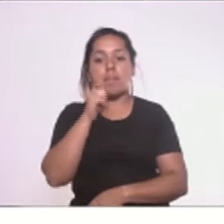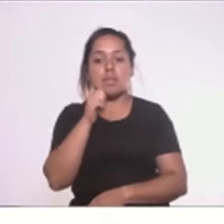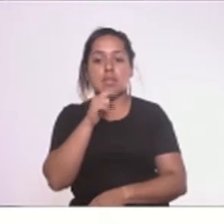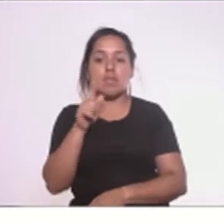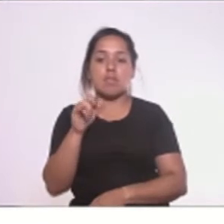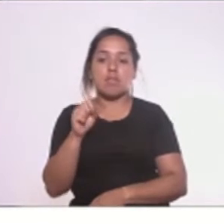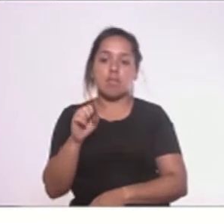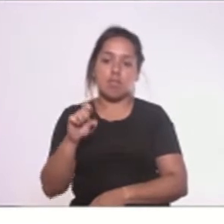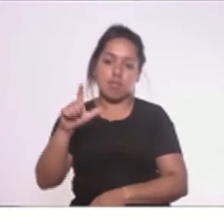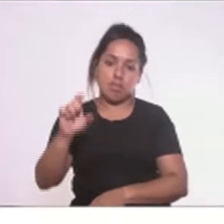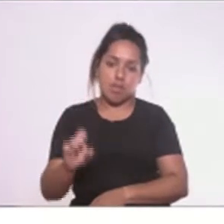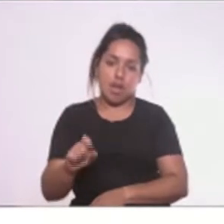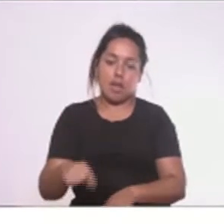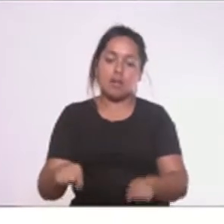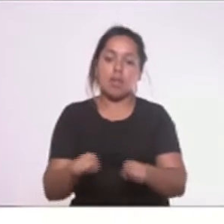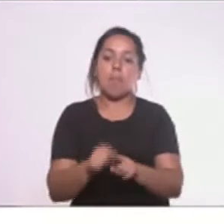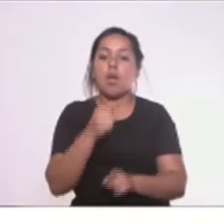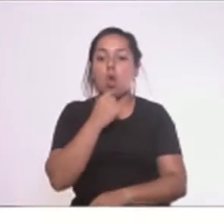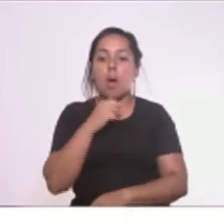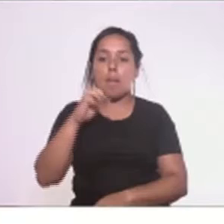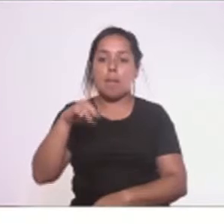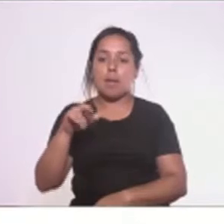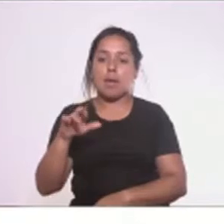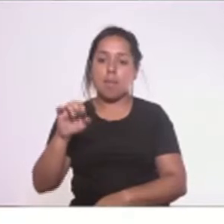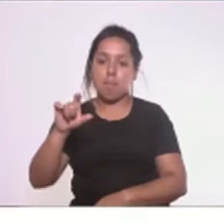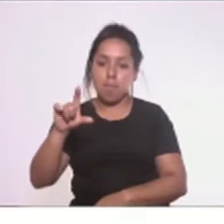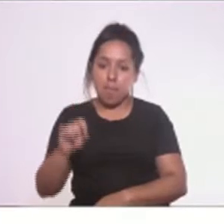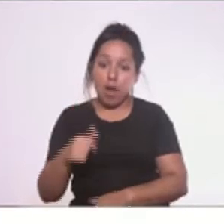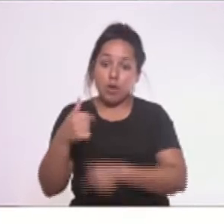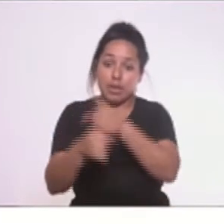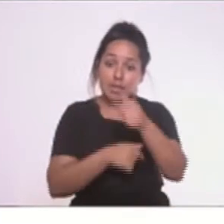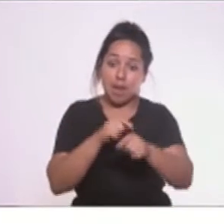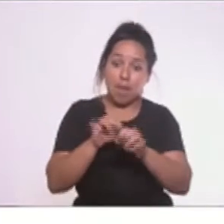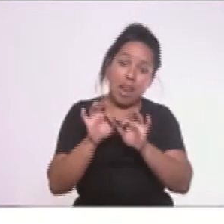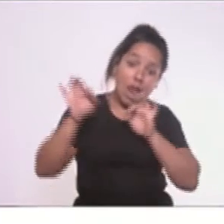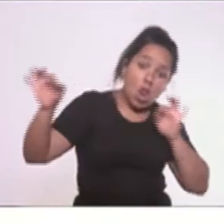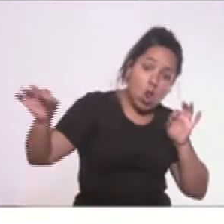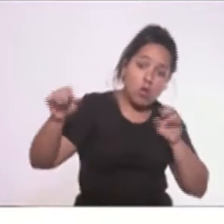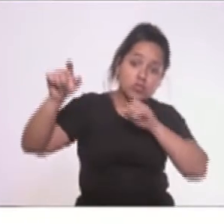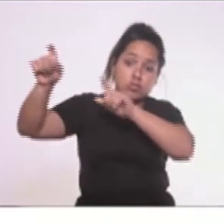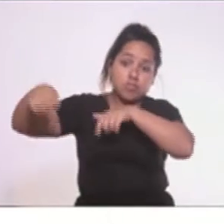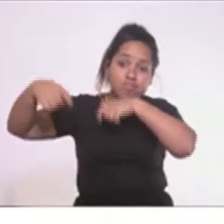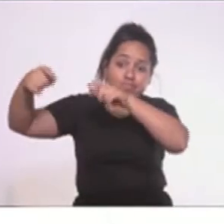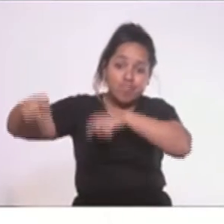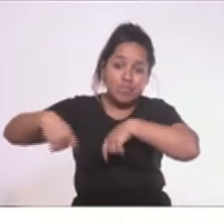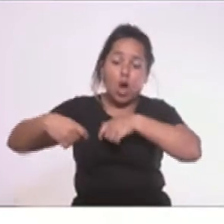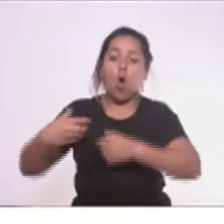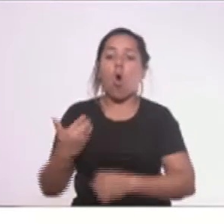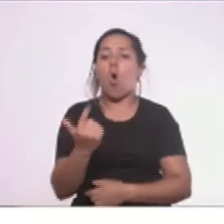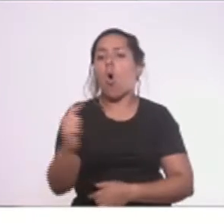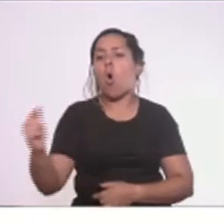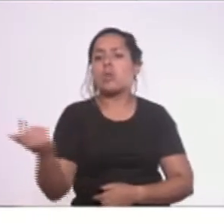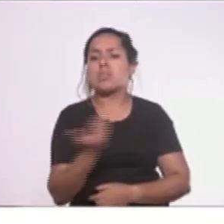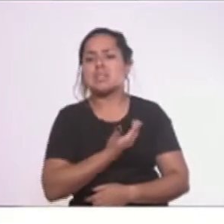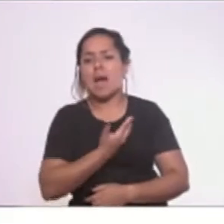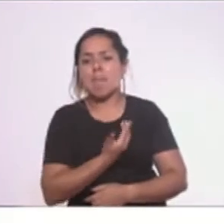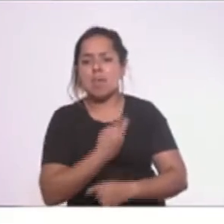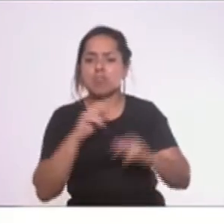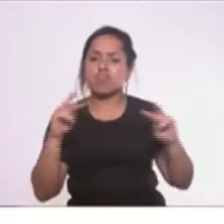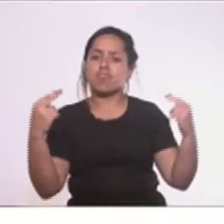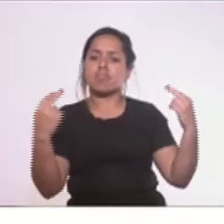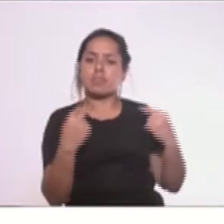Marlon e o pessoal que trabalha no interior, que fica no interior, que são outros colegas que estão nos vendo aqui.